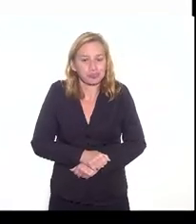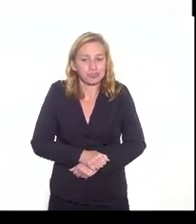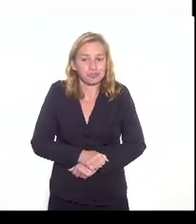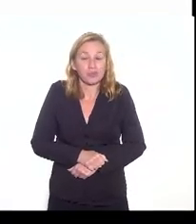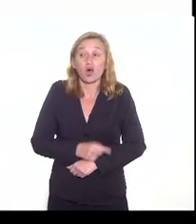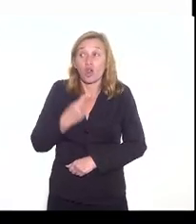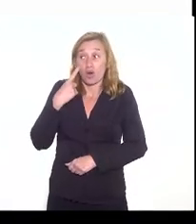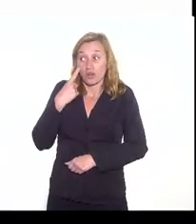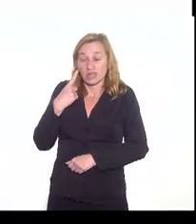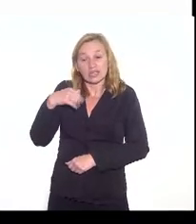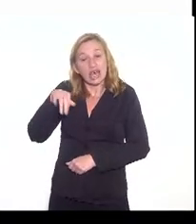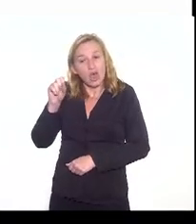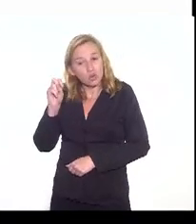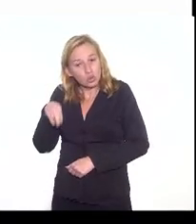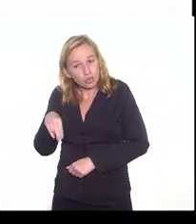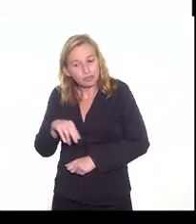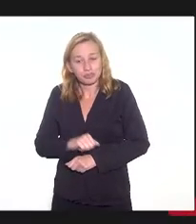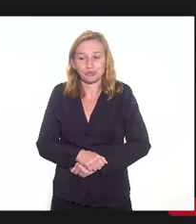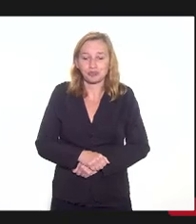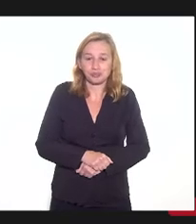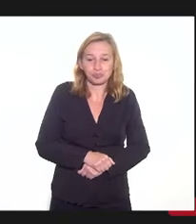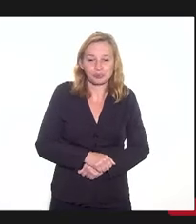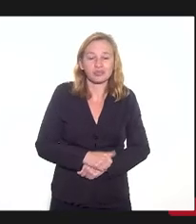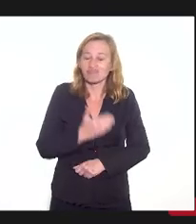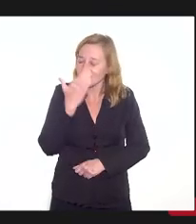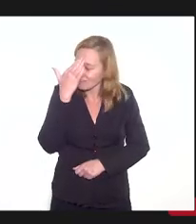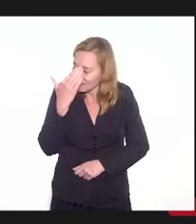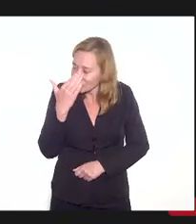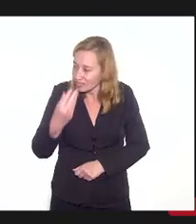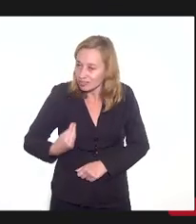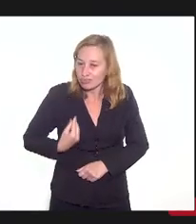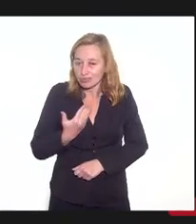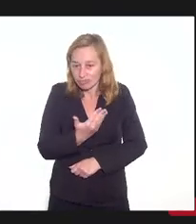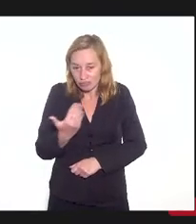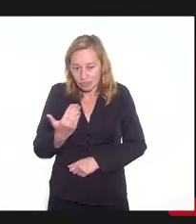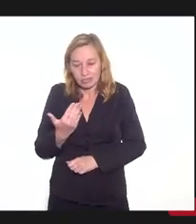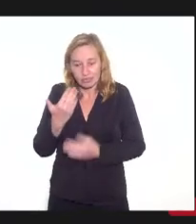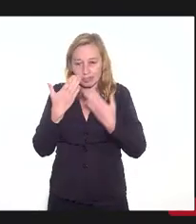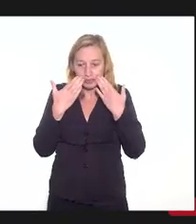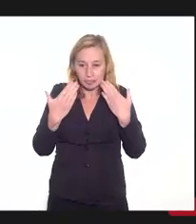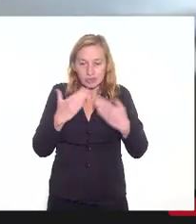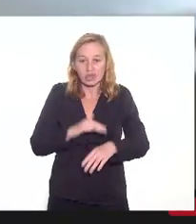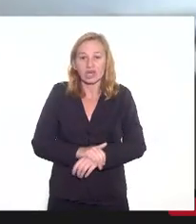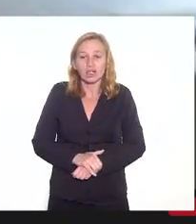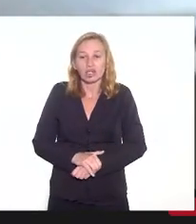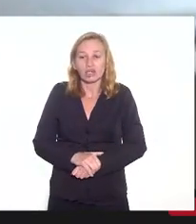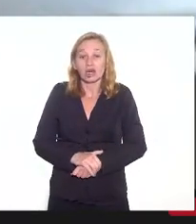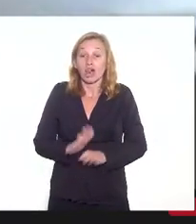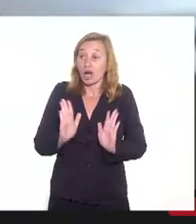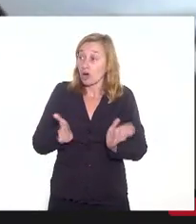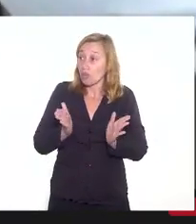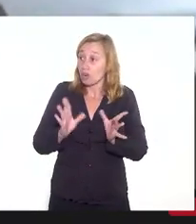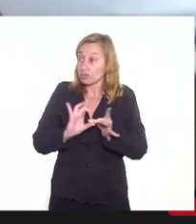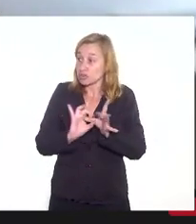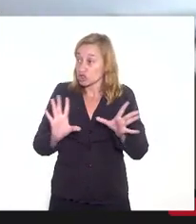Olha só, Nelson, eu agradeço a sua apresentação, eu vou abrir agora